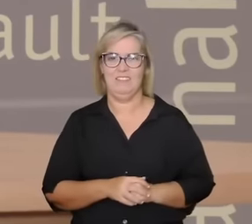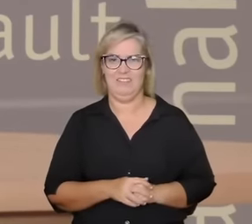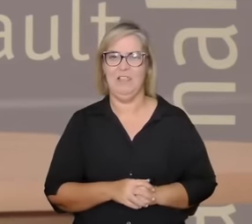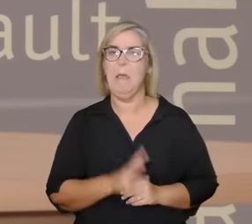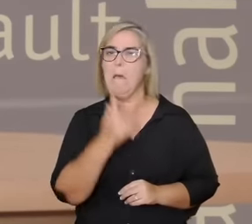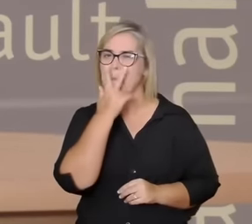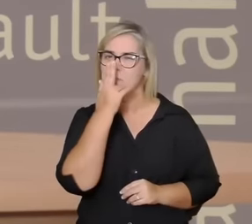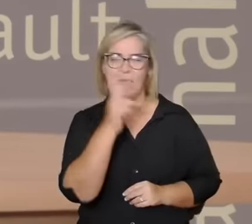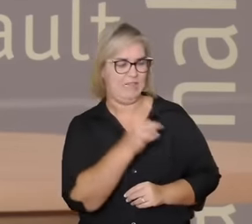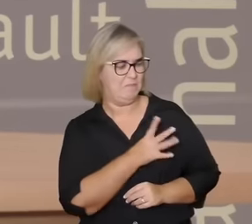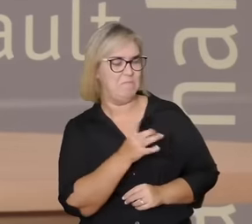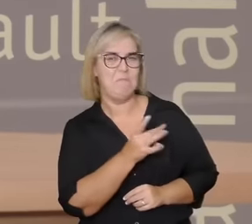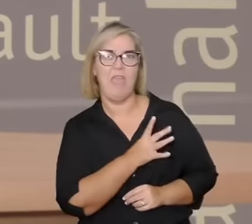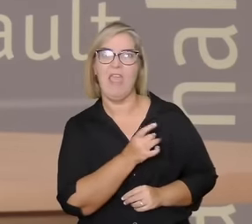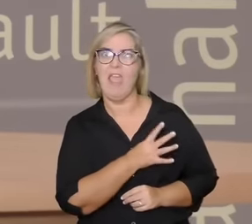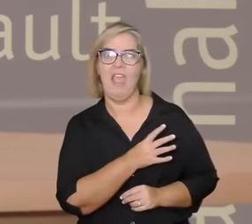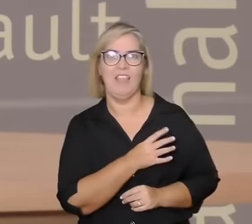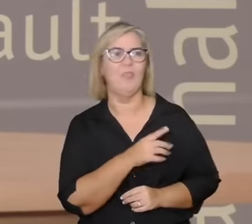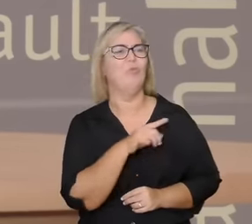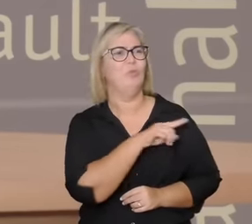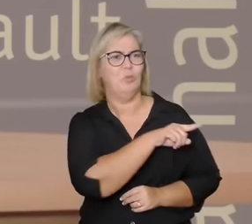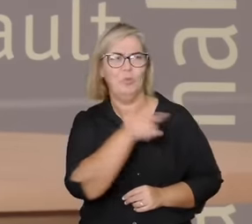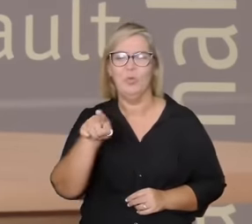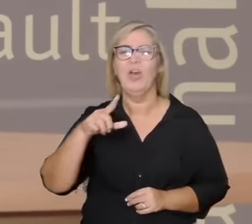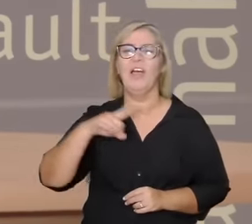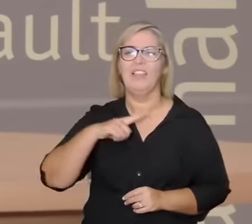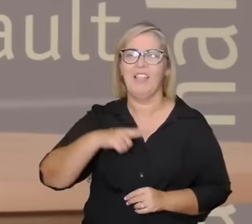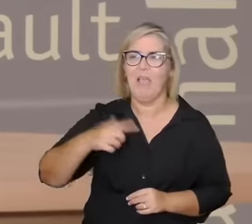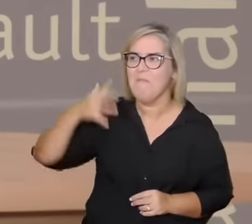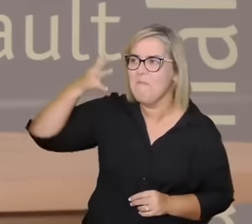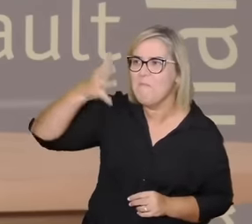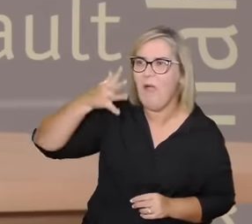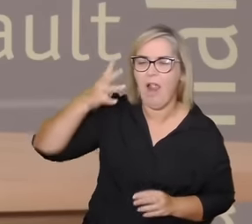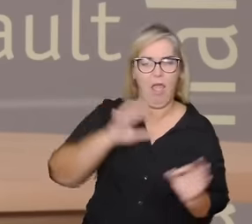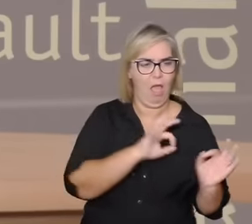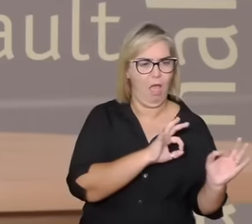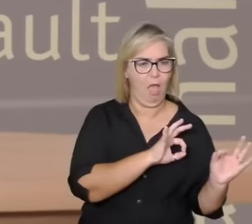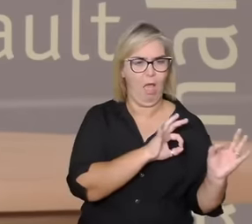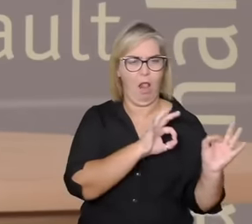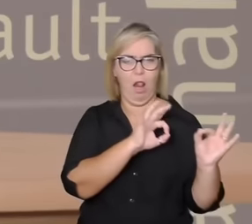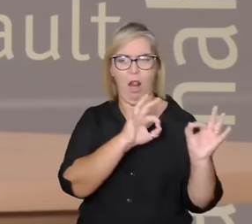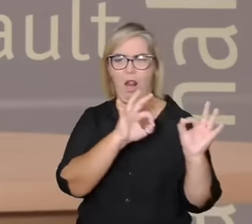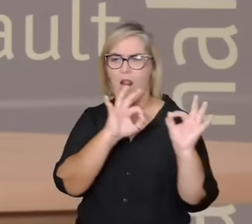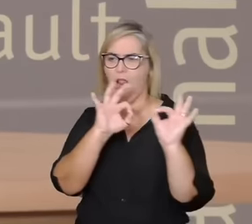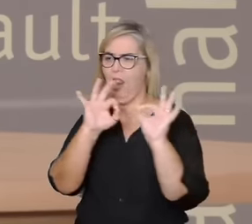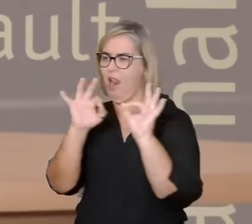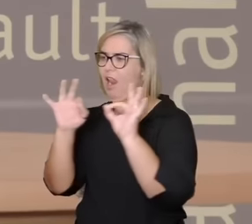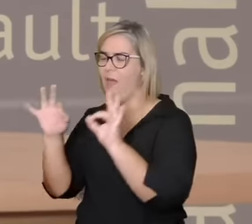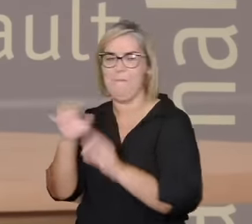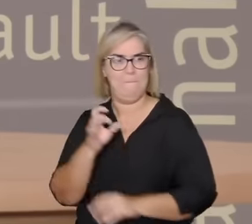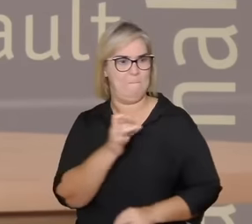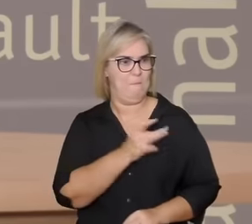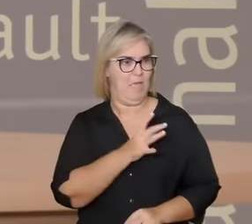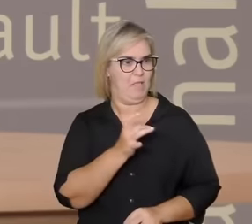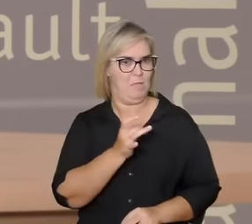o medo está em jogo nos todos os casos a gente pode fazer uma leitura do Dom Juan como alguém que